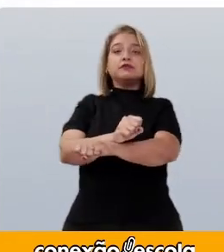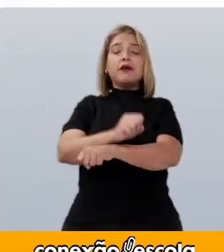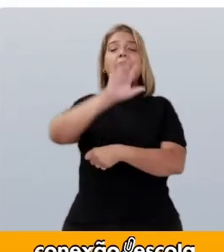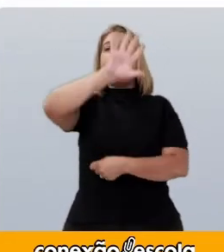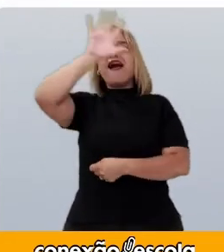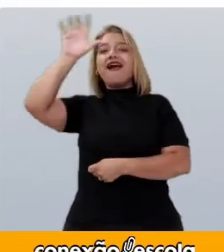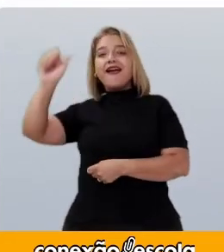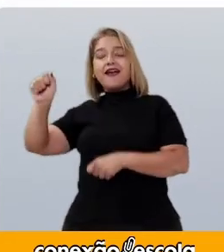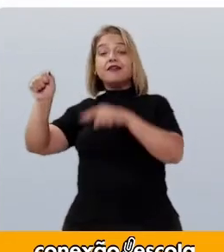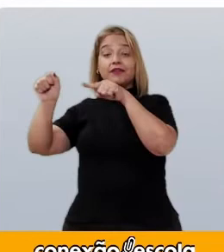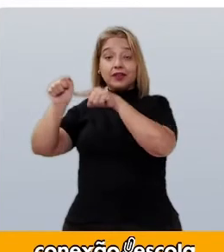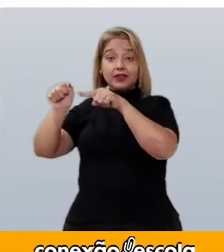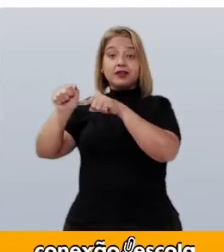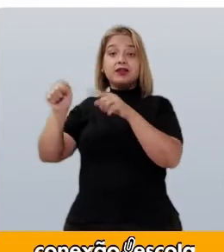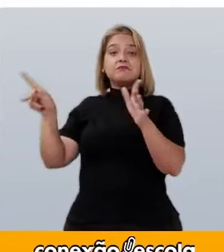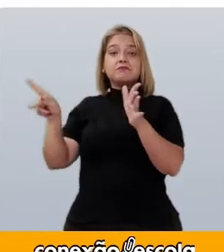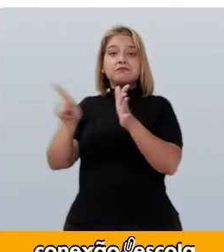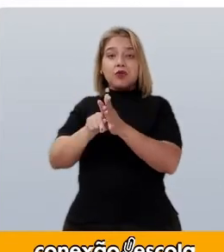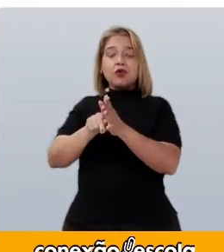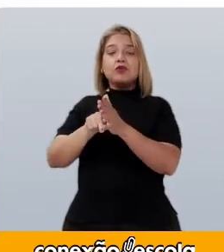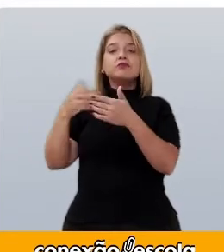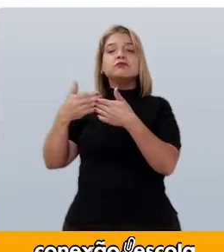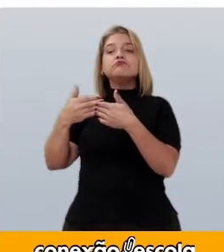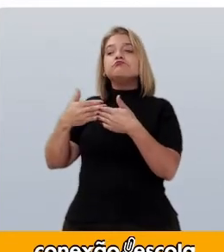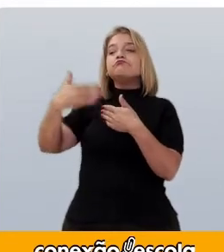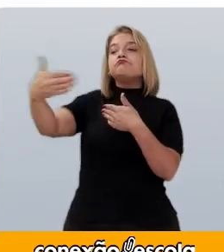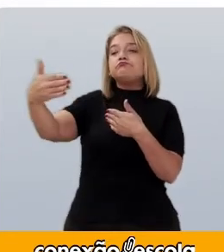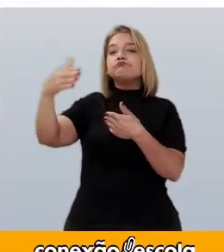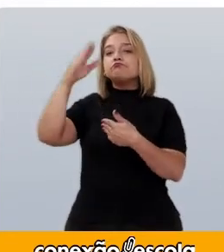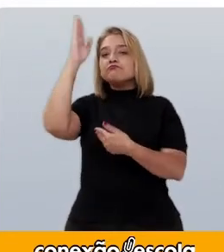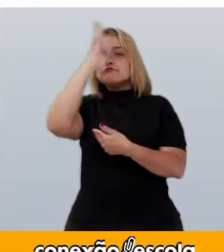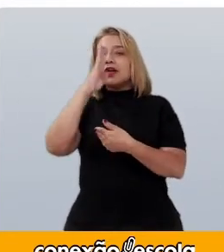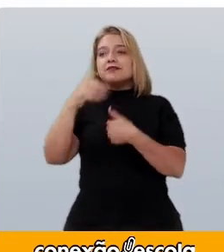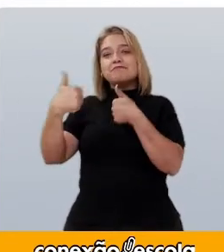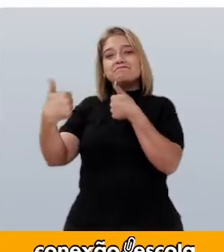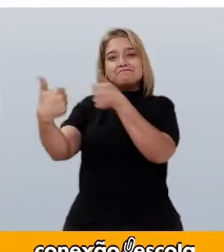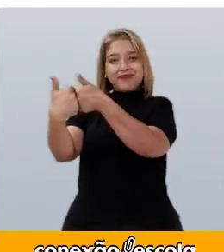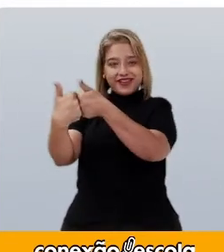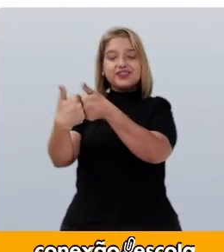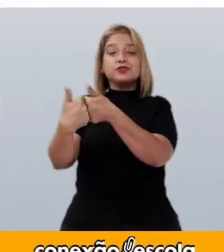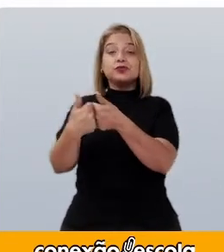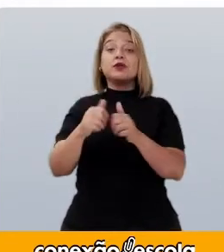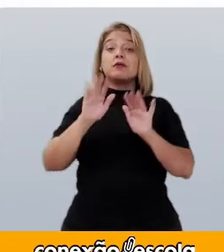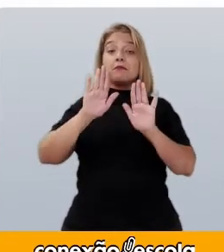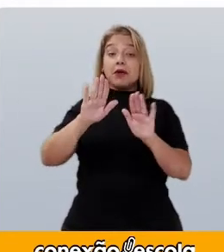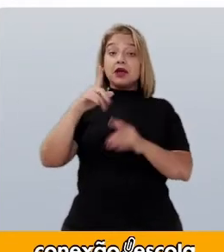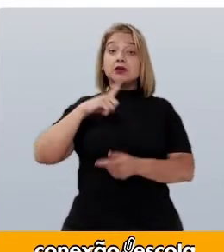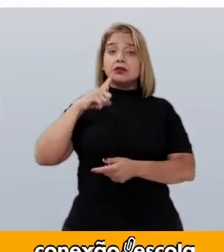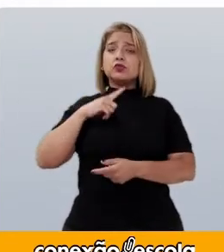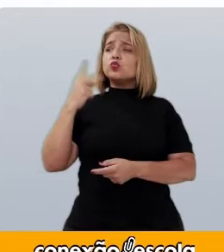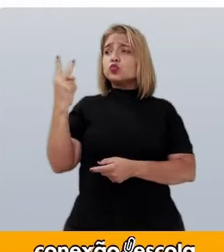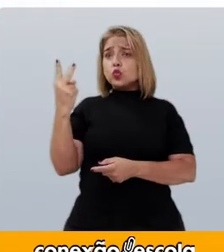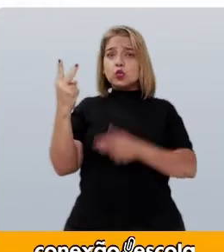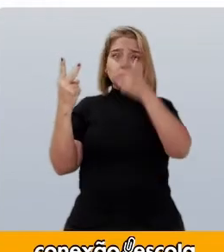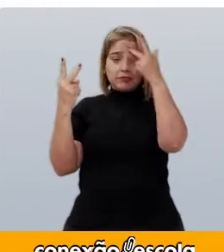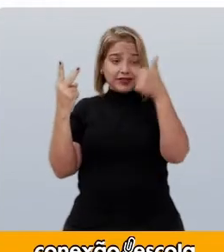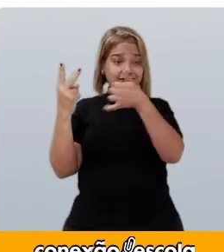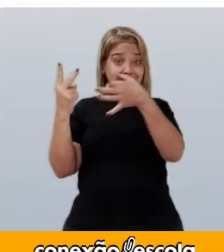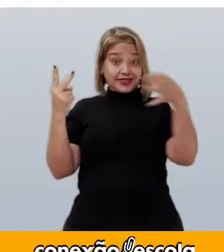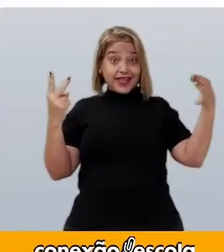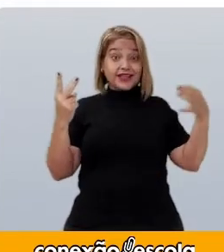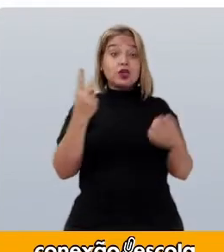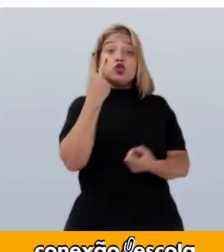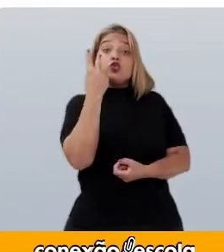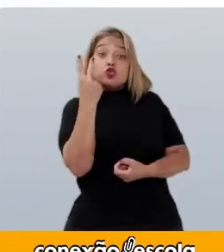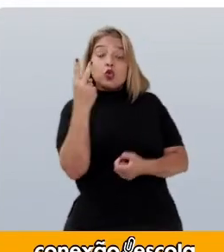no mapa De frente para o Brasil Do outro lado Do Atlântico Mas Dois em cada dez Vieram da contracosta Africana